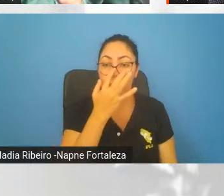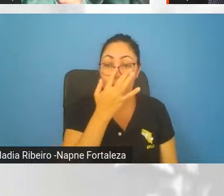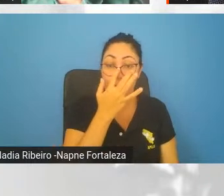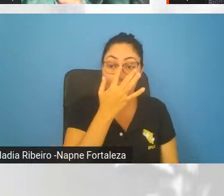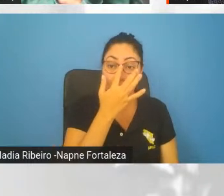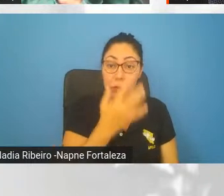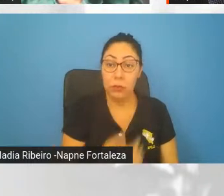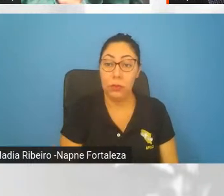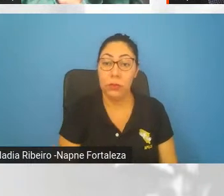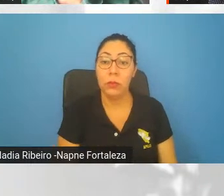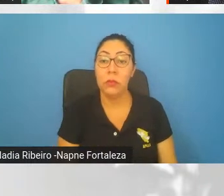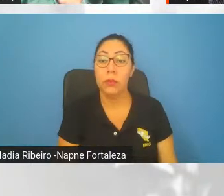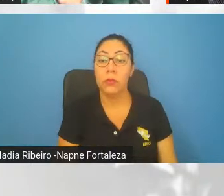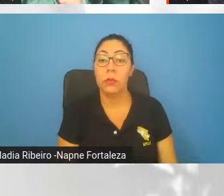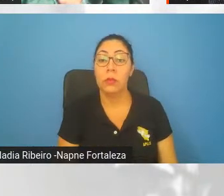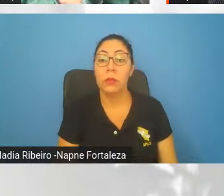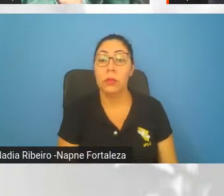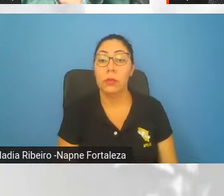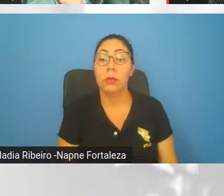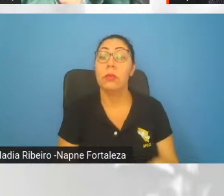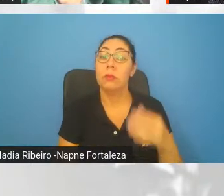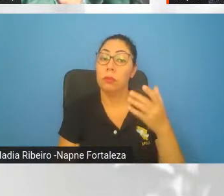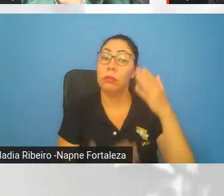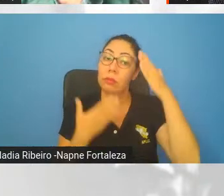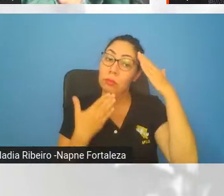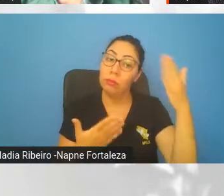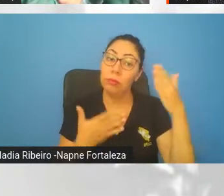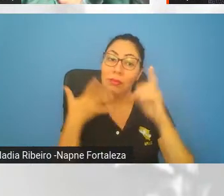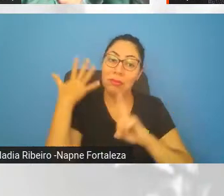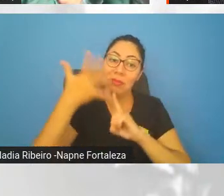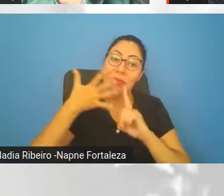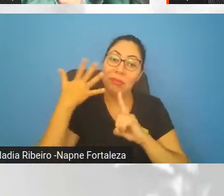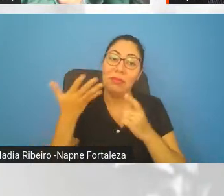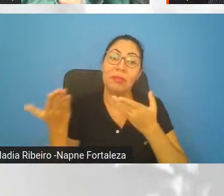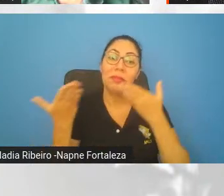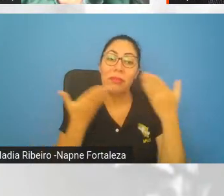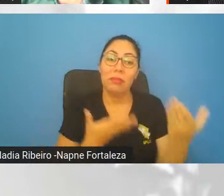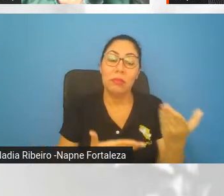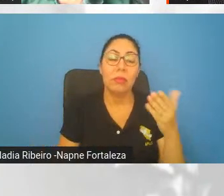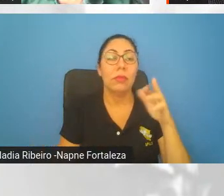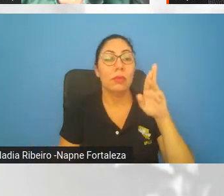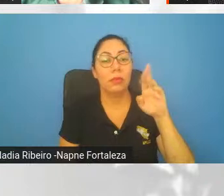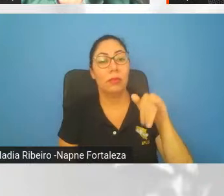agradecer a palestra de vocês dois. agora dar a palavra para o professor Reinaldo.